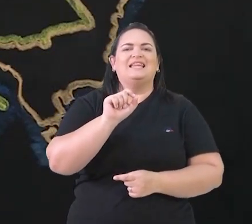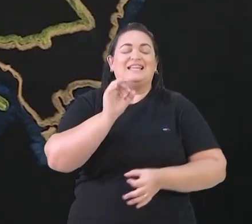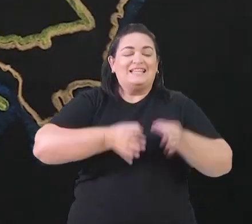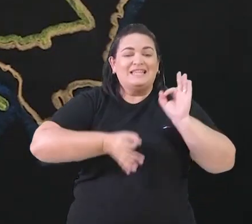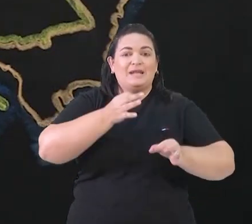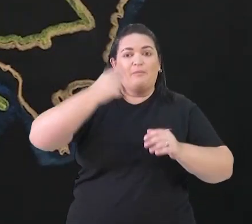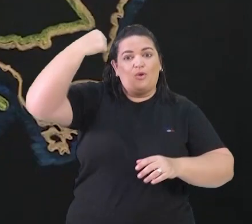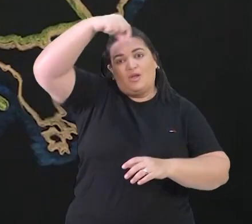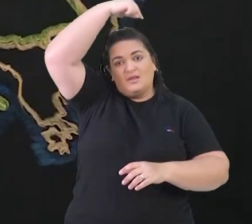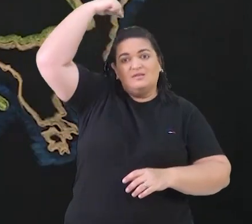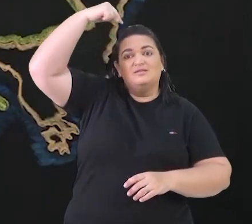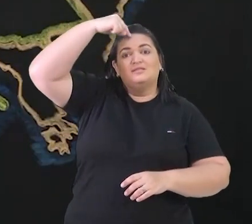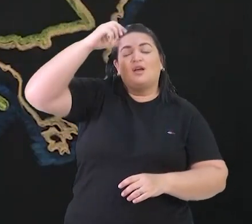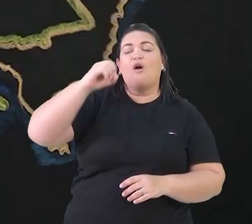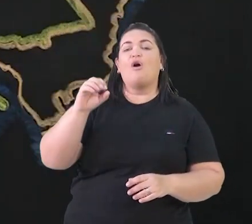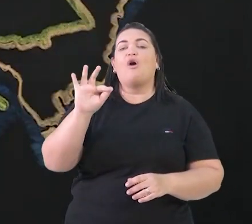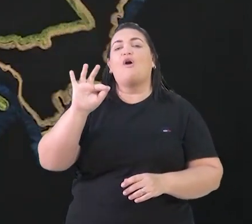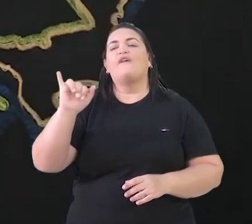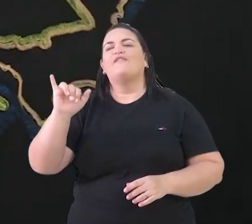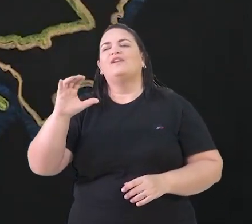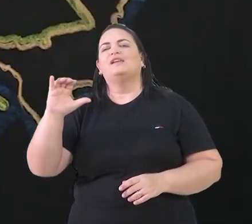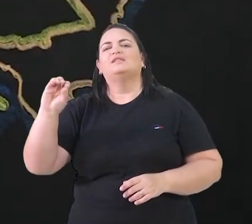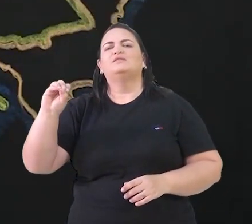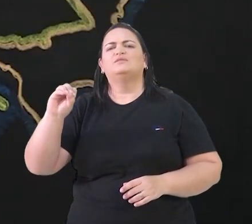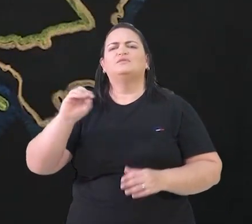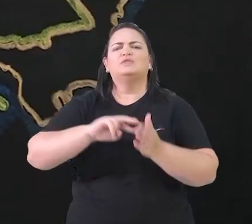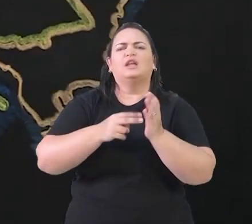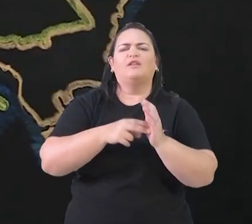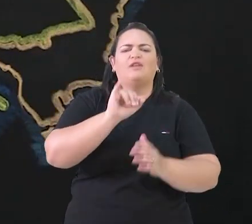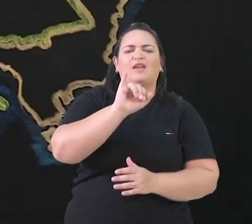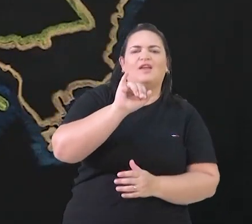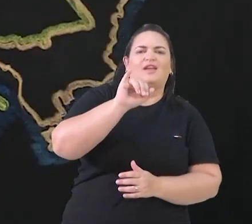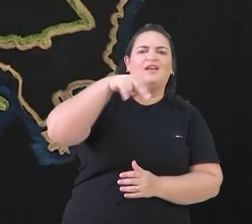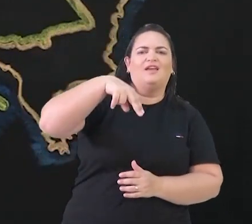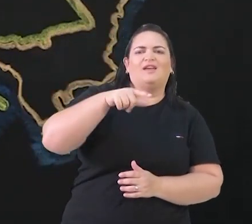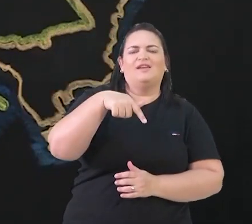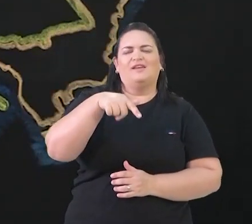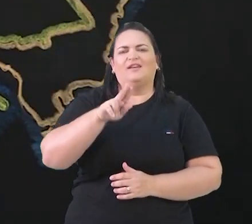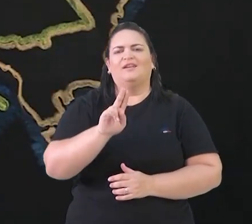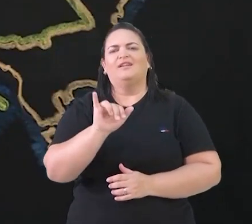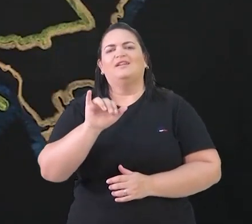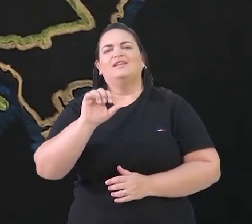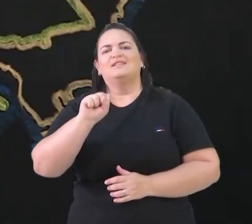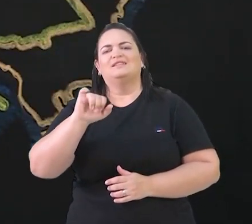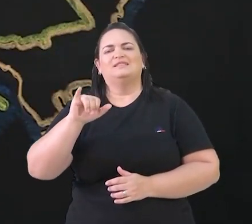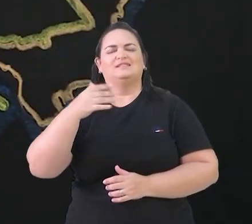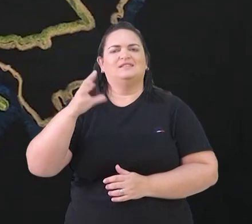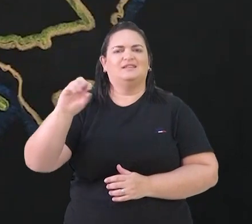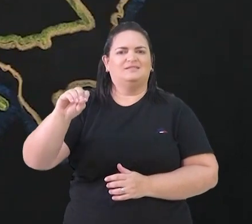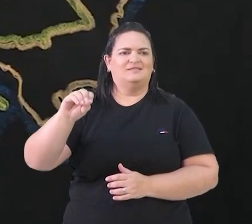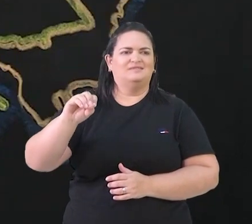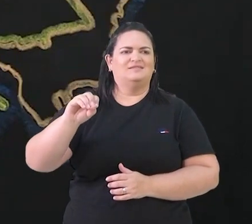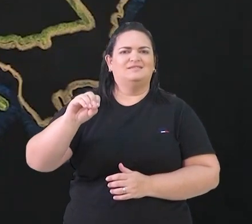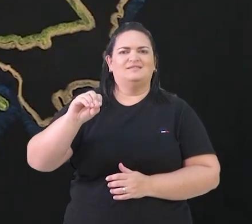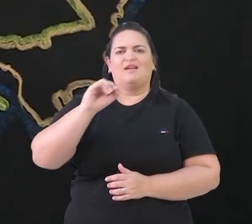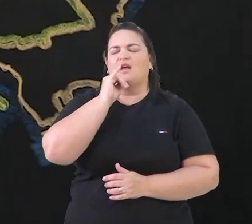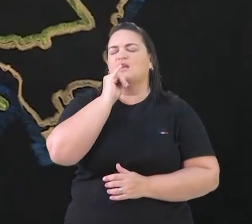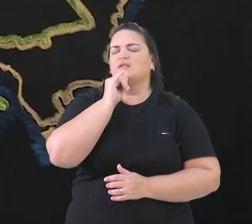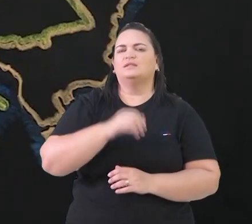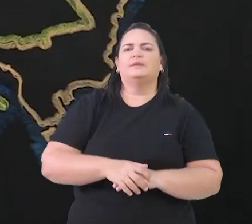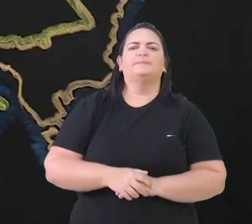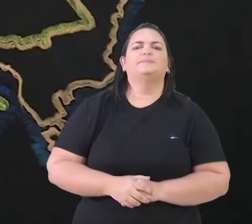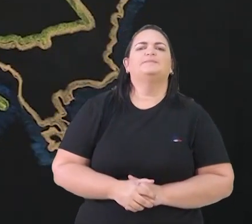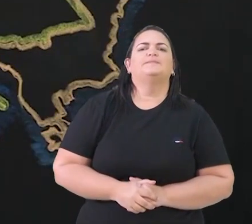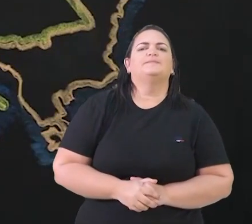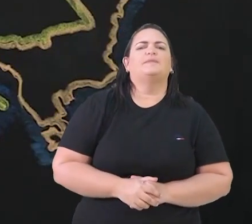Ofício, ou a Inquisição, que existia durante a Idade Média, mas estava um pouquinho apagado, e foi retomado nesse momento. O